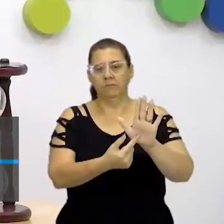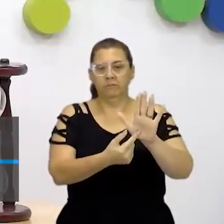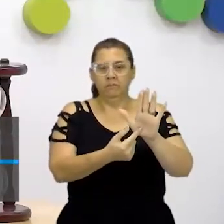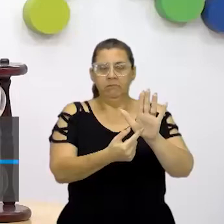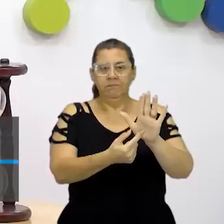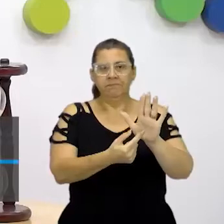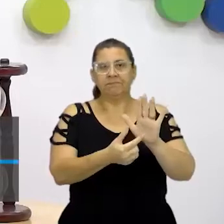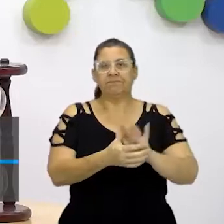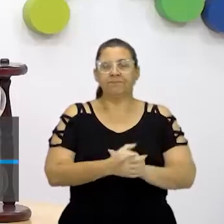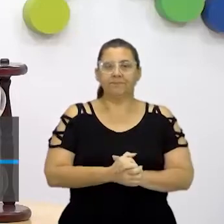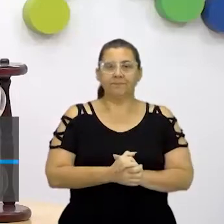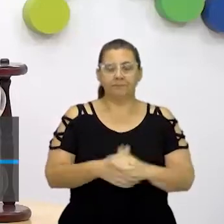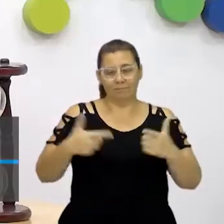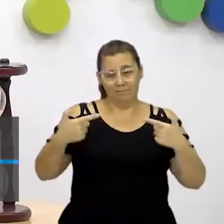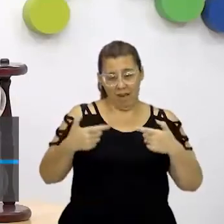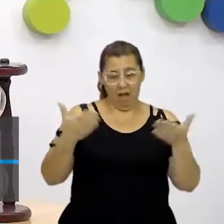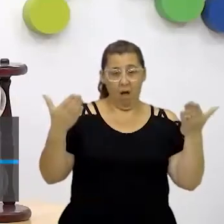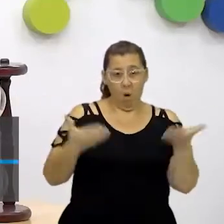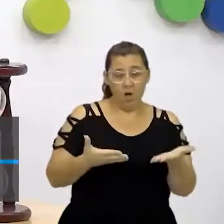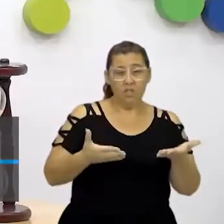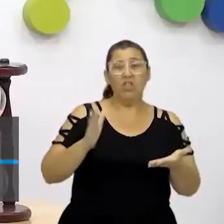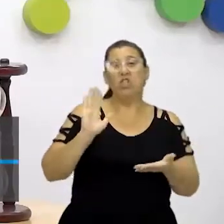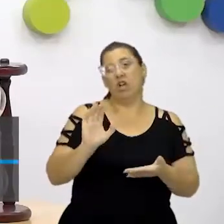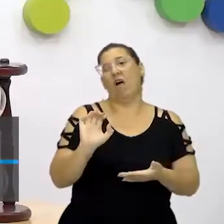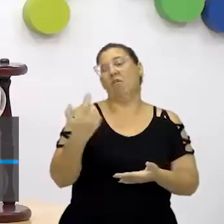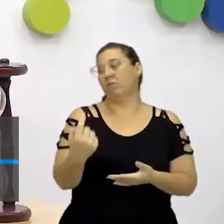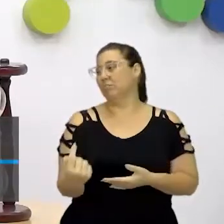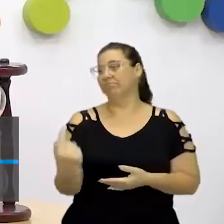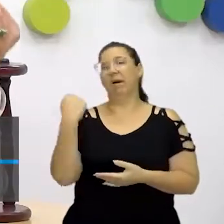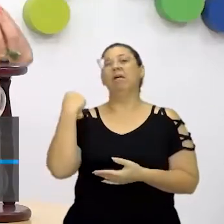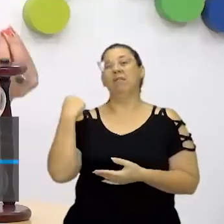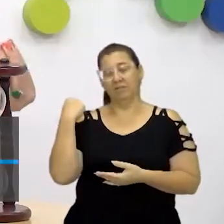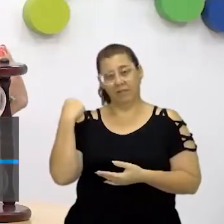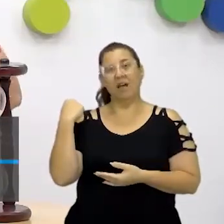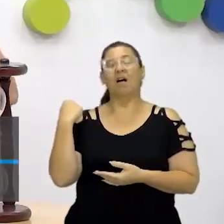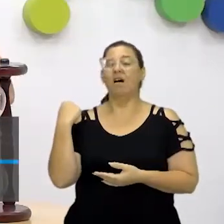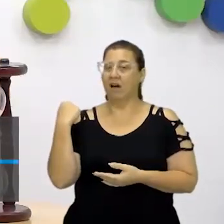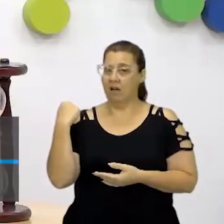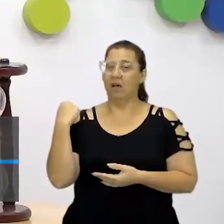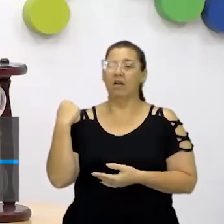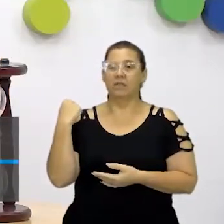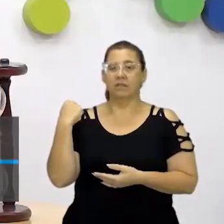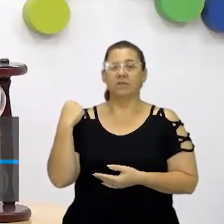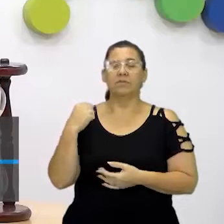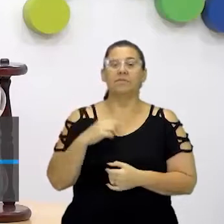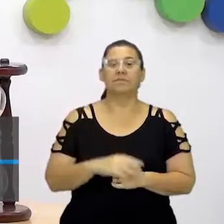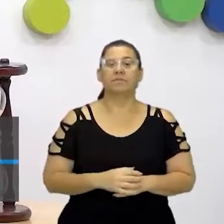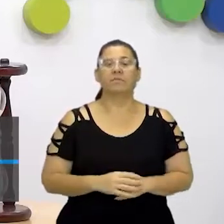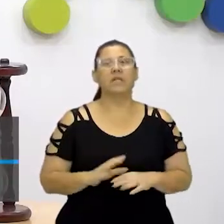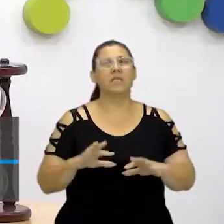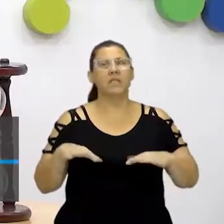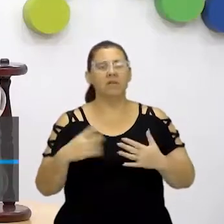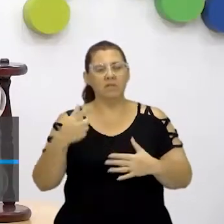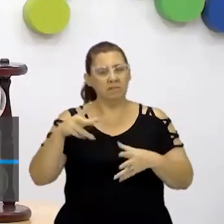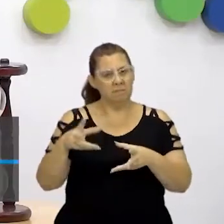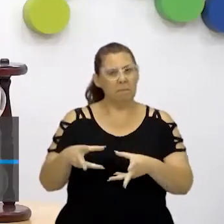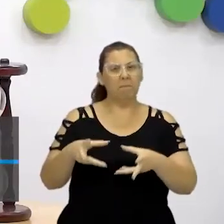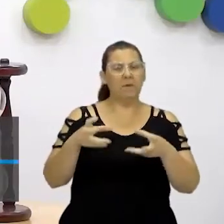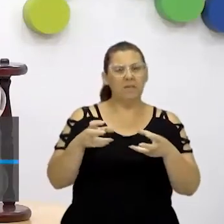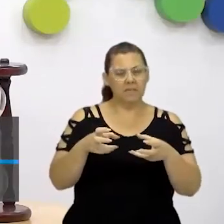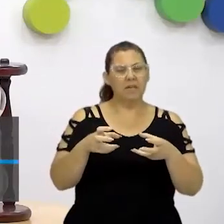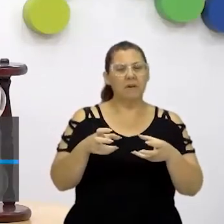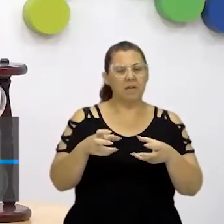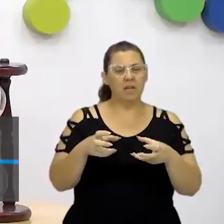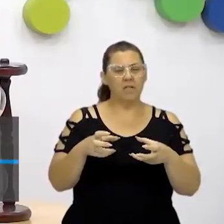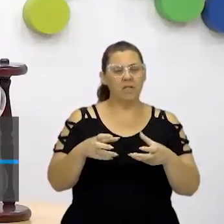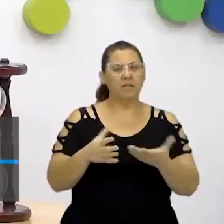toque aqui, né? Essa guerra de hoje, ela é consequência, ela ainda é permanência de uma guerra antiga. Então, vocês perceberam que, assim,